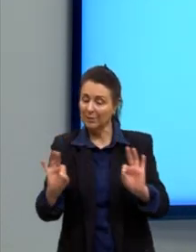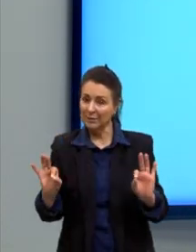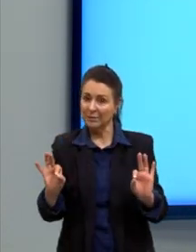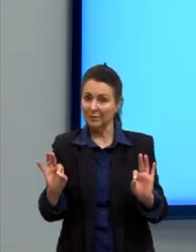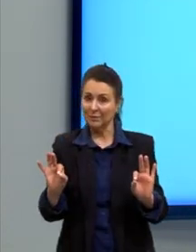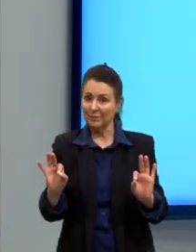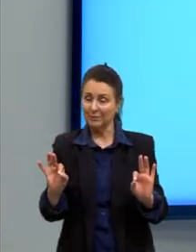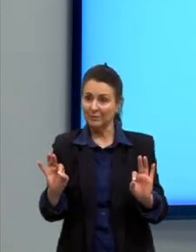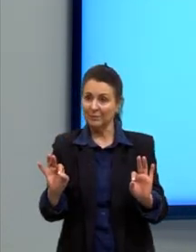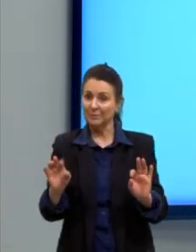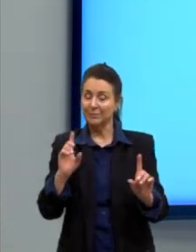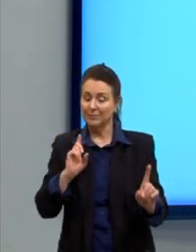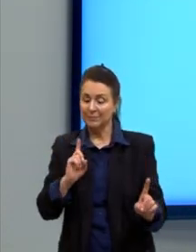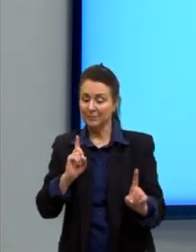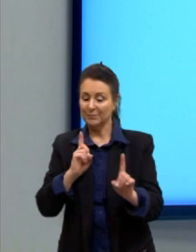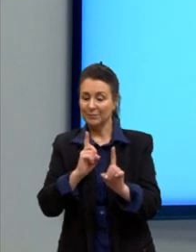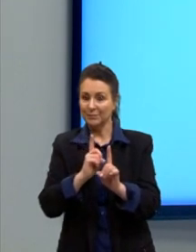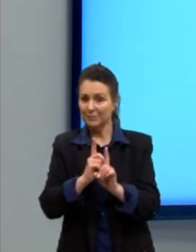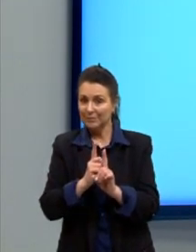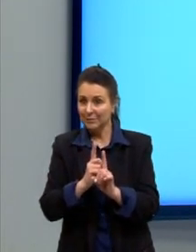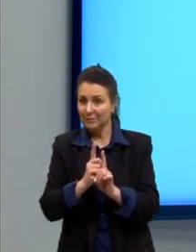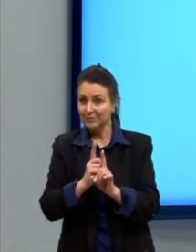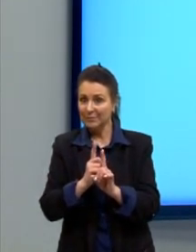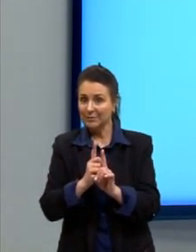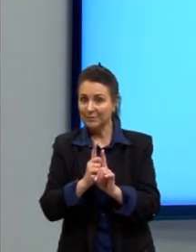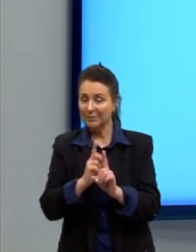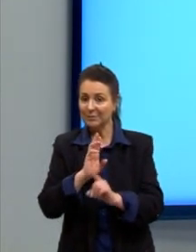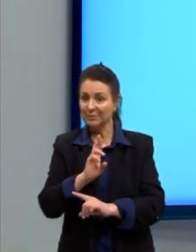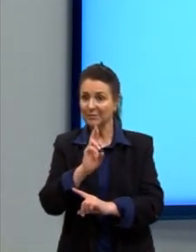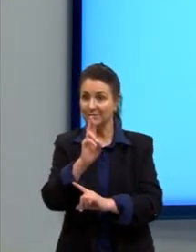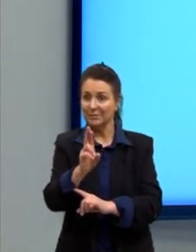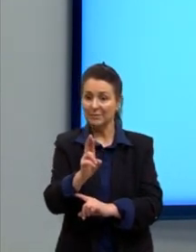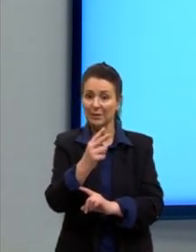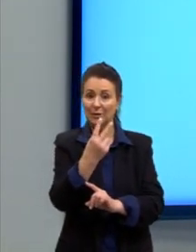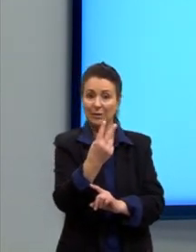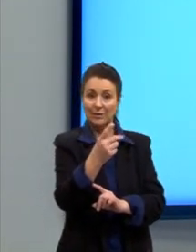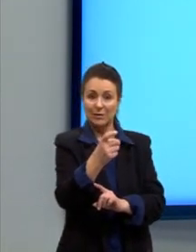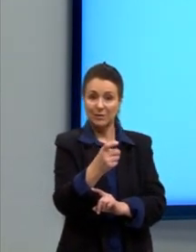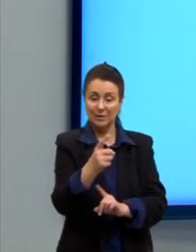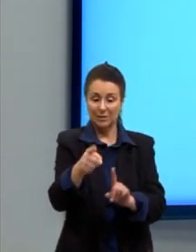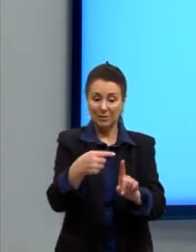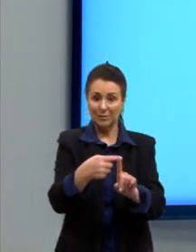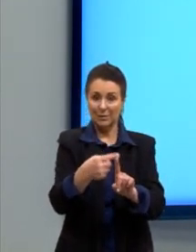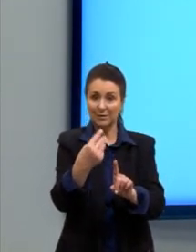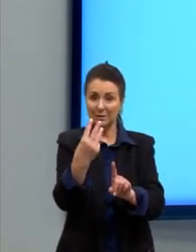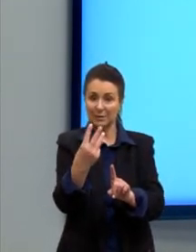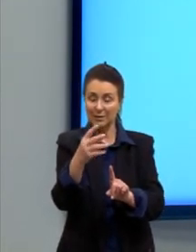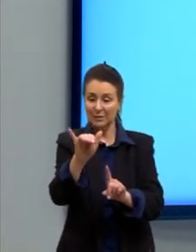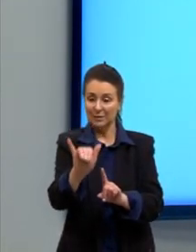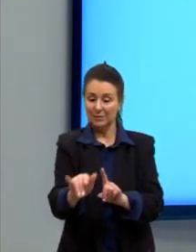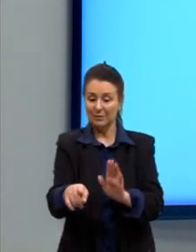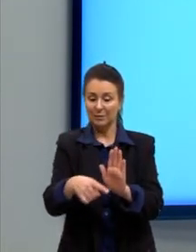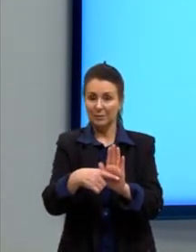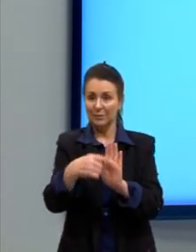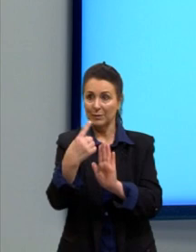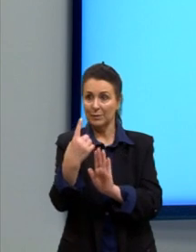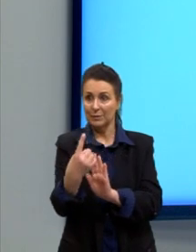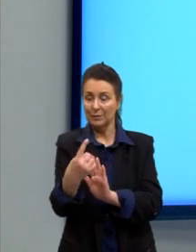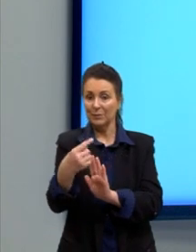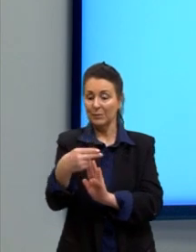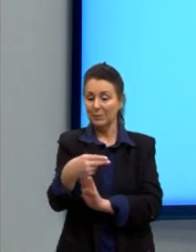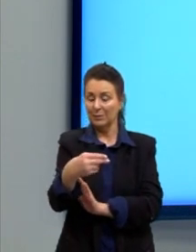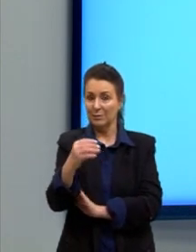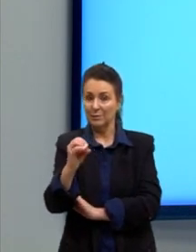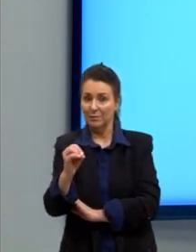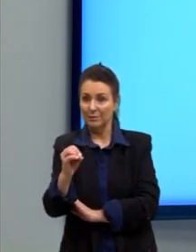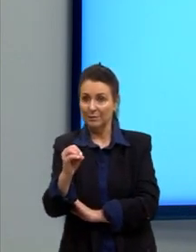E aí, nós chegaríamos, então, simplificando, 2X mais 3Y menos 1 é igual a zero.